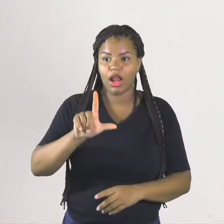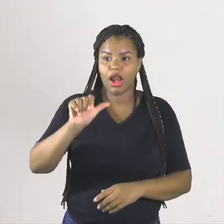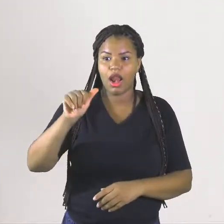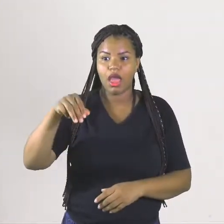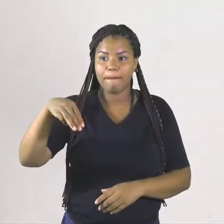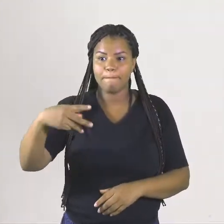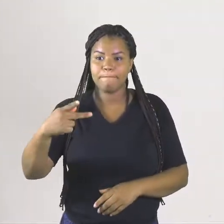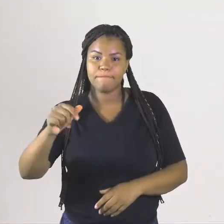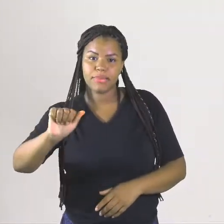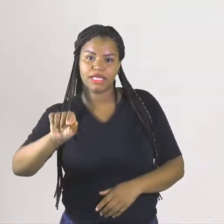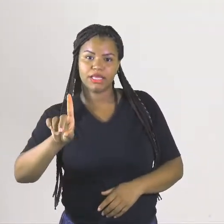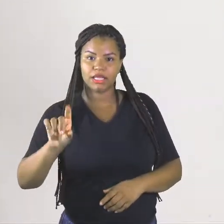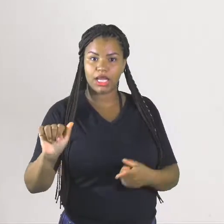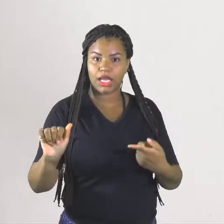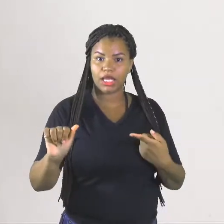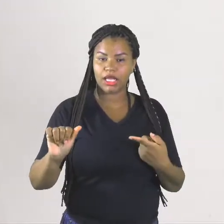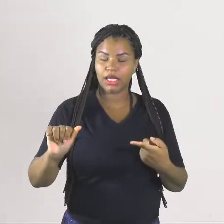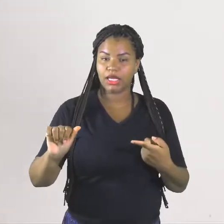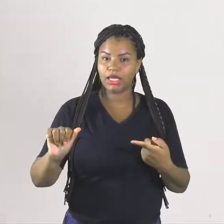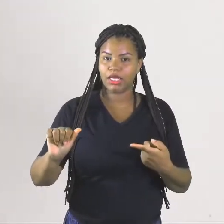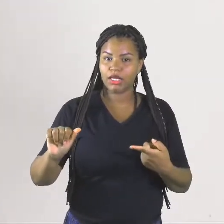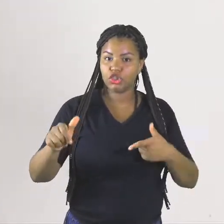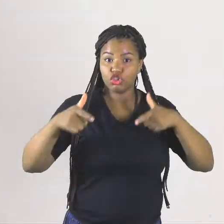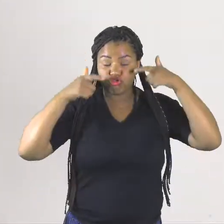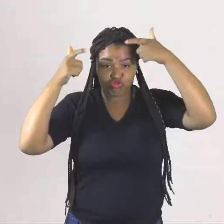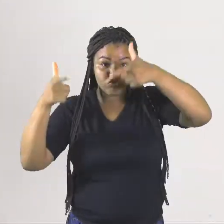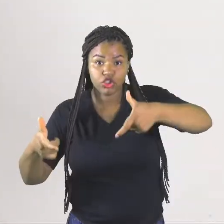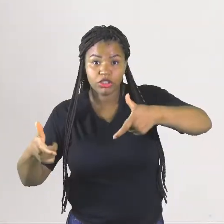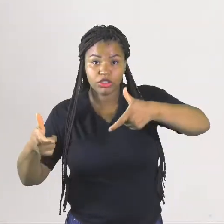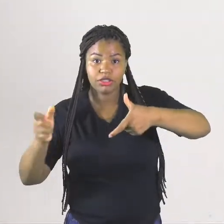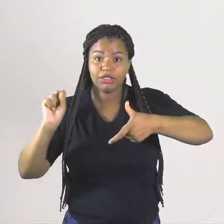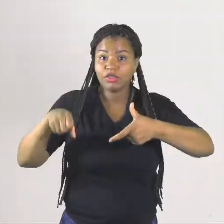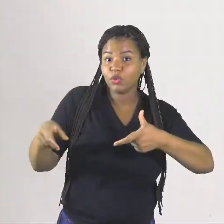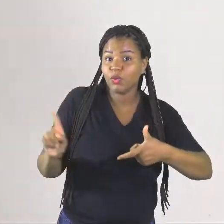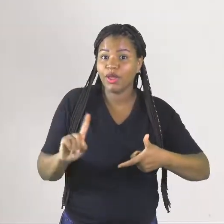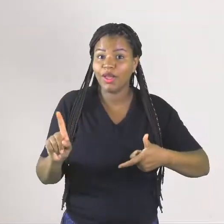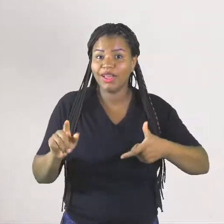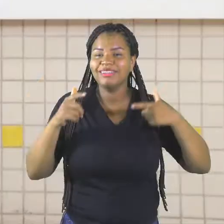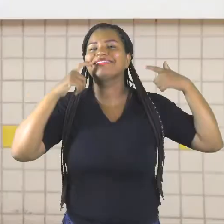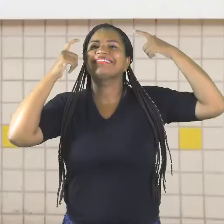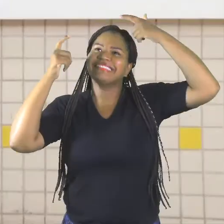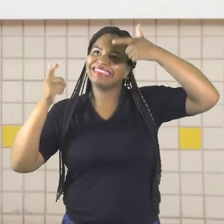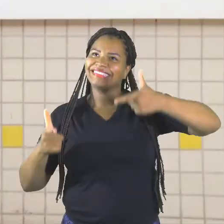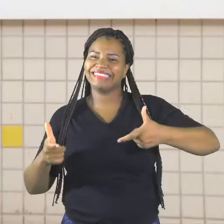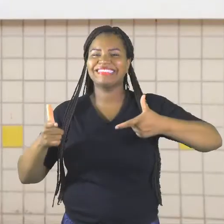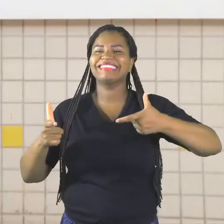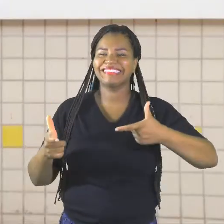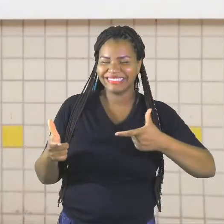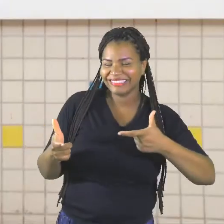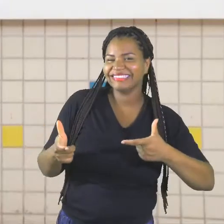lâmpada. Tira ou não tira o chapéu? Tira o chapéu.